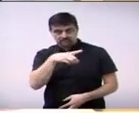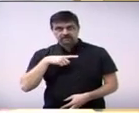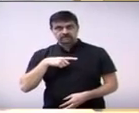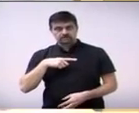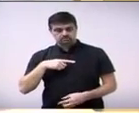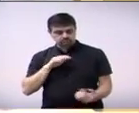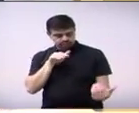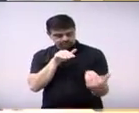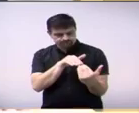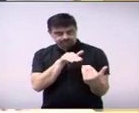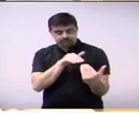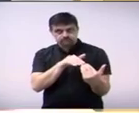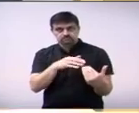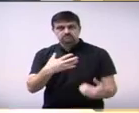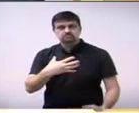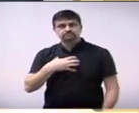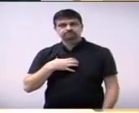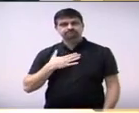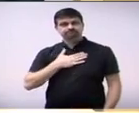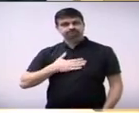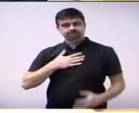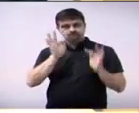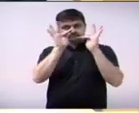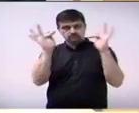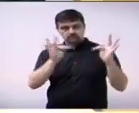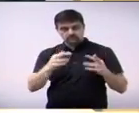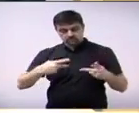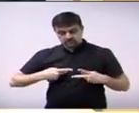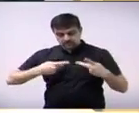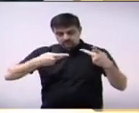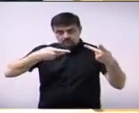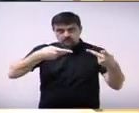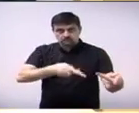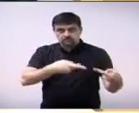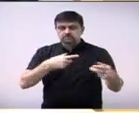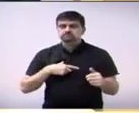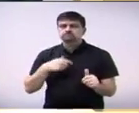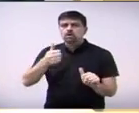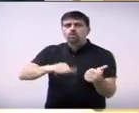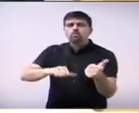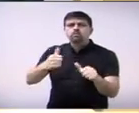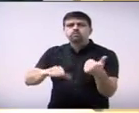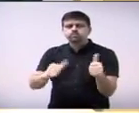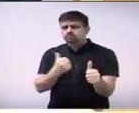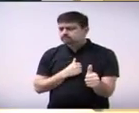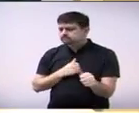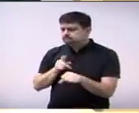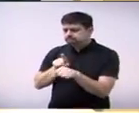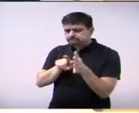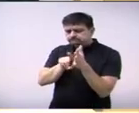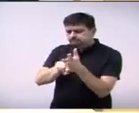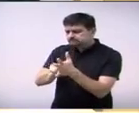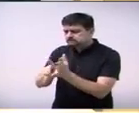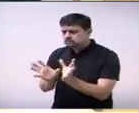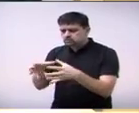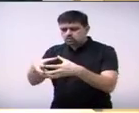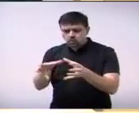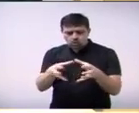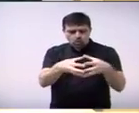Então, eu fiquei muito feliz de ter recebido o convite, analisando, aceitei esse desafio,